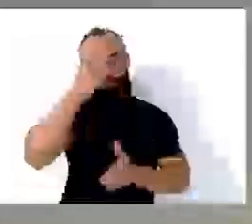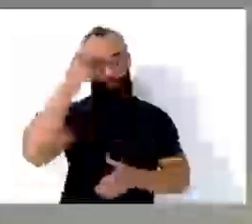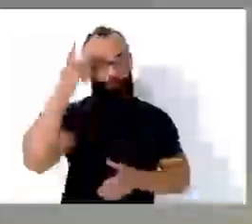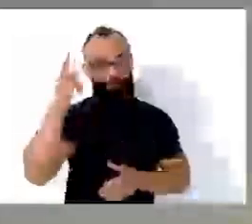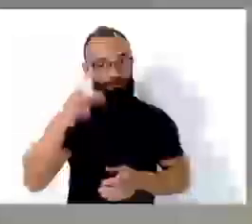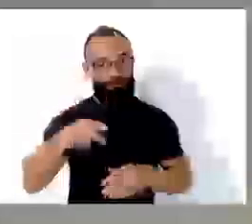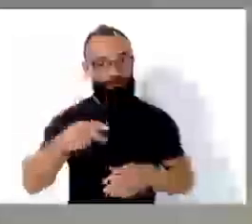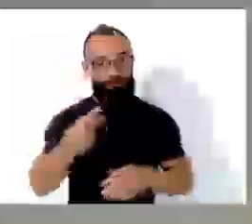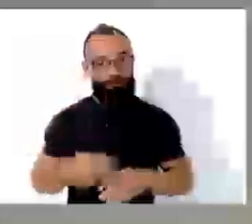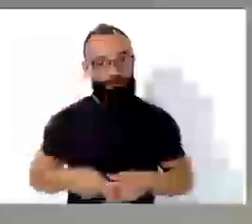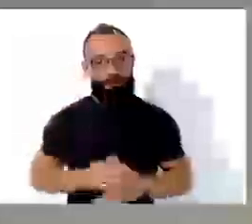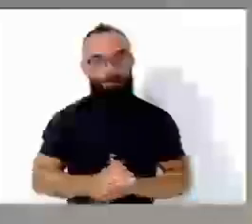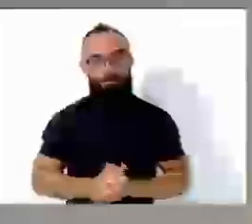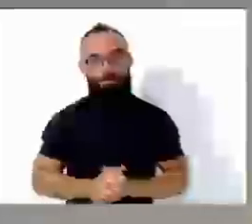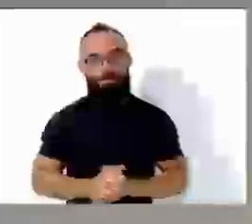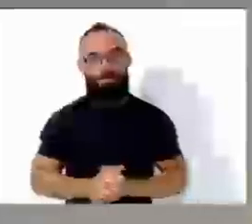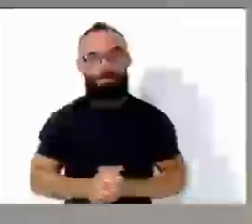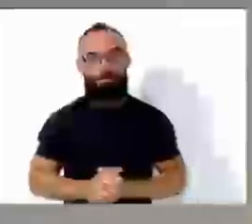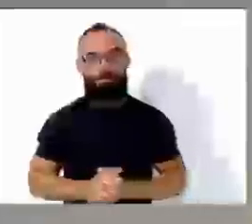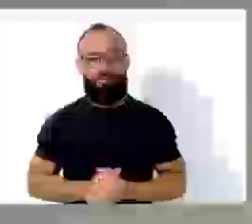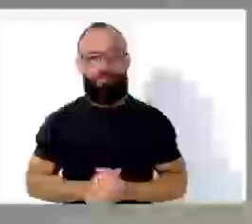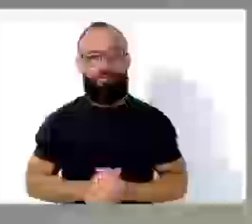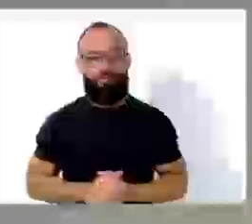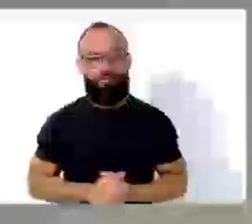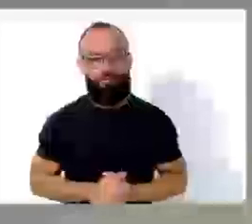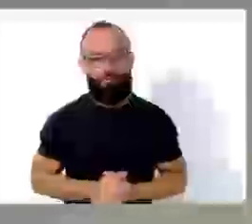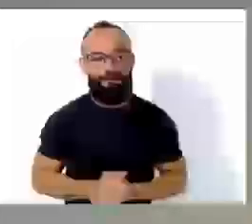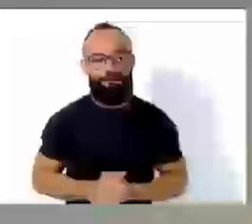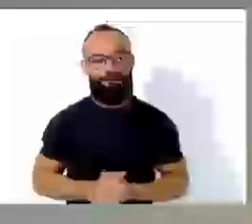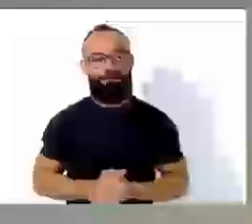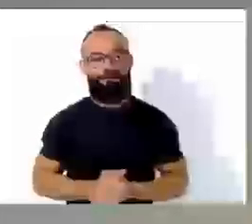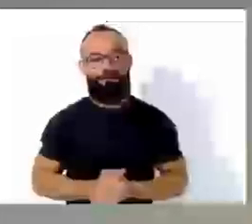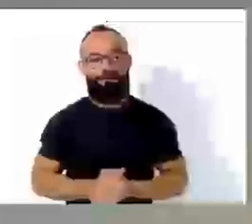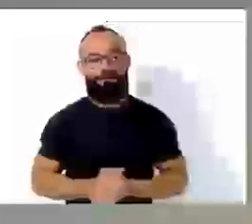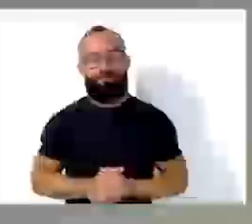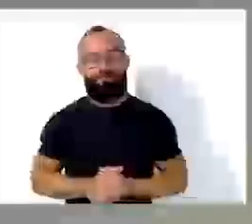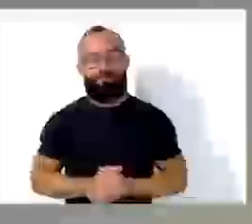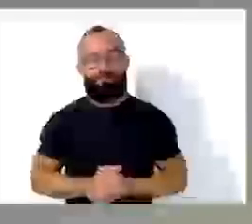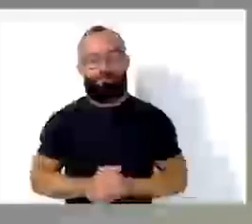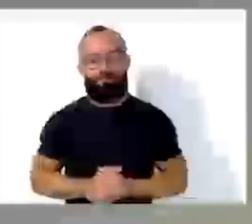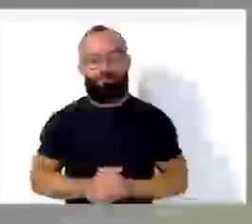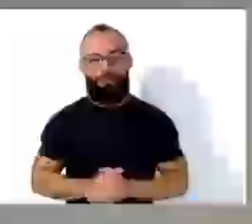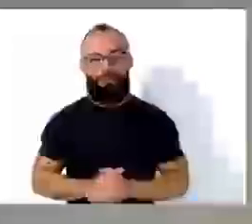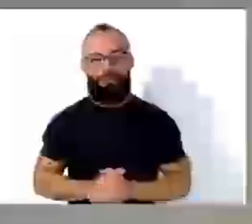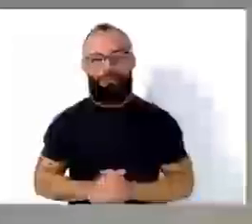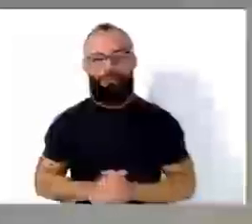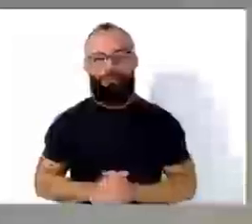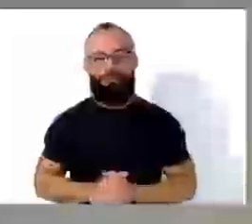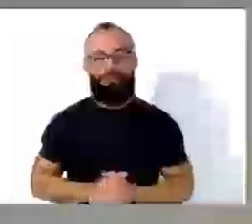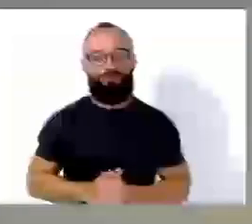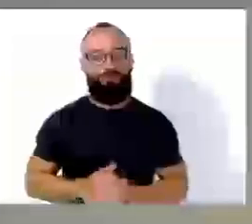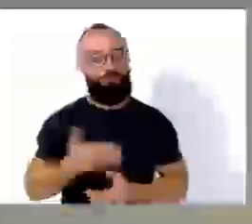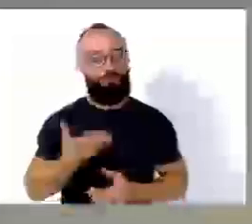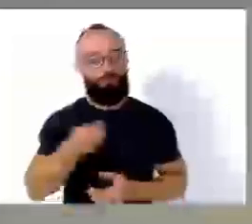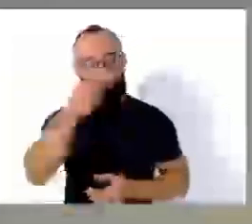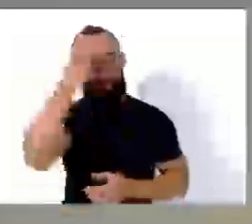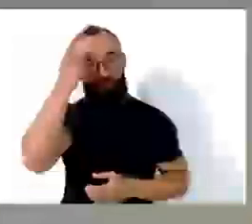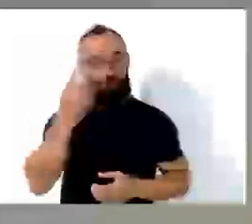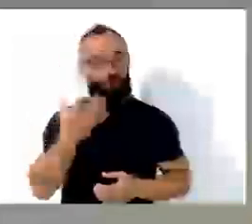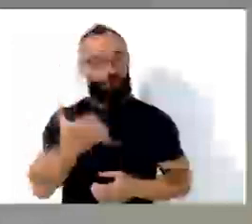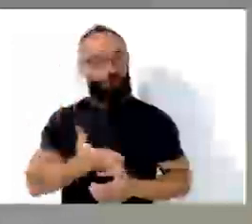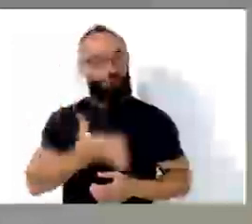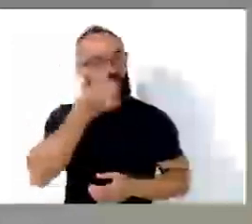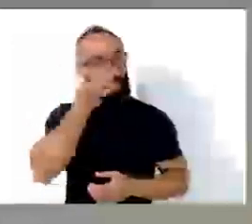acompanhar pelo YouTube, pela TV Zebrinha, TV Biguassu. A todos aqui presentes. Fiz até uma listinha aqui. A nossa amiga Tuquinha,